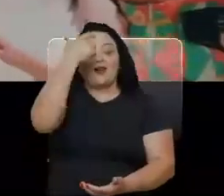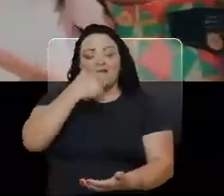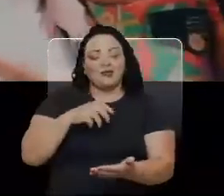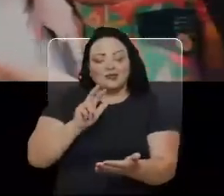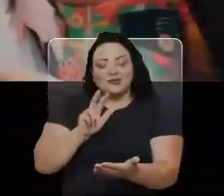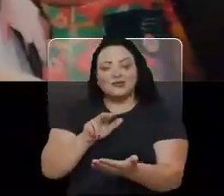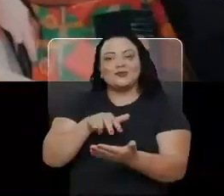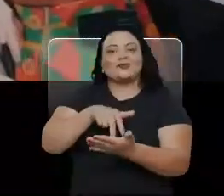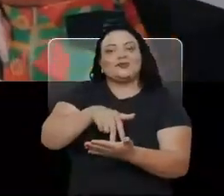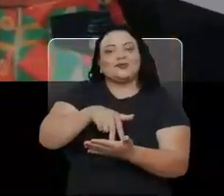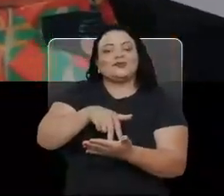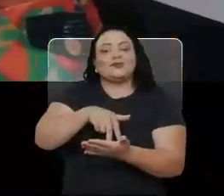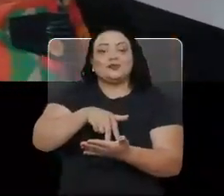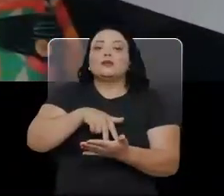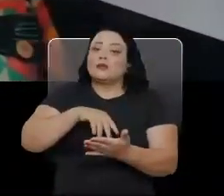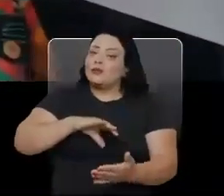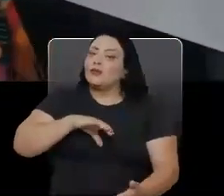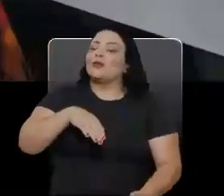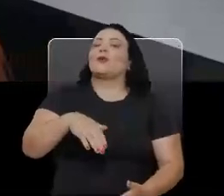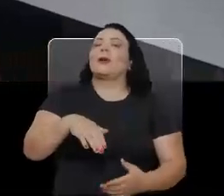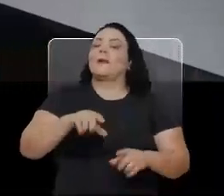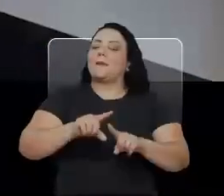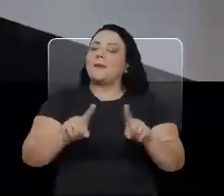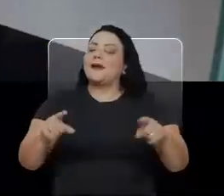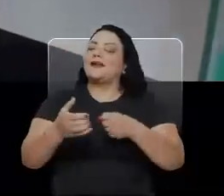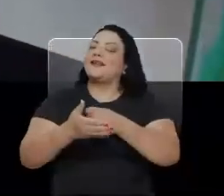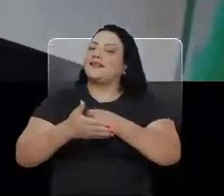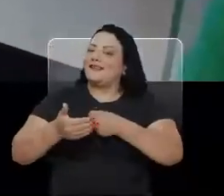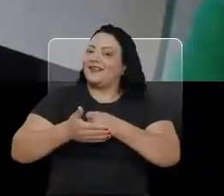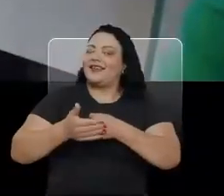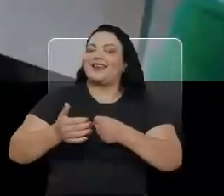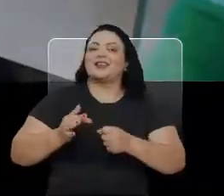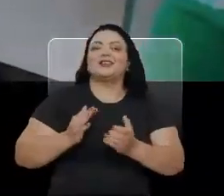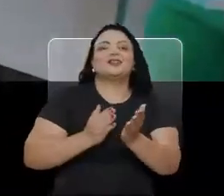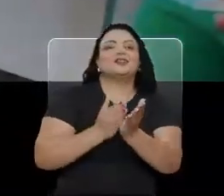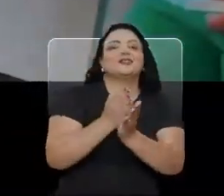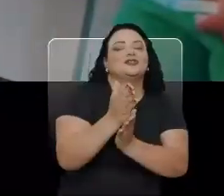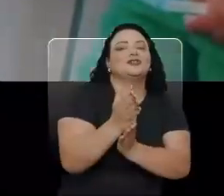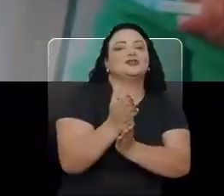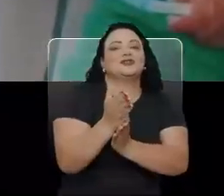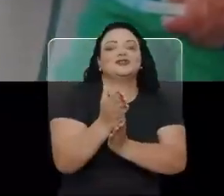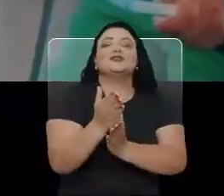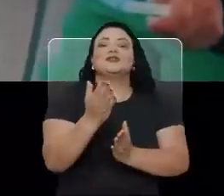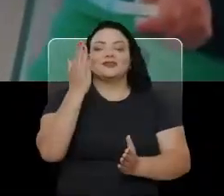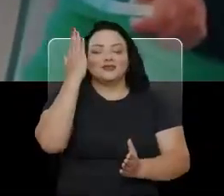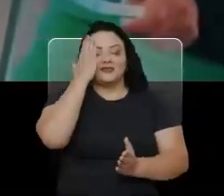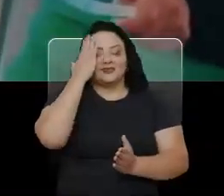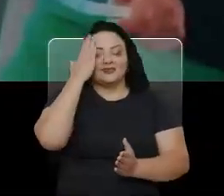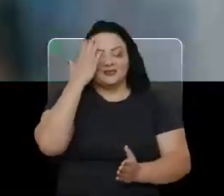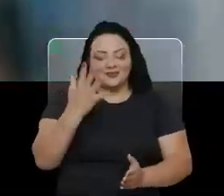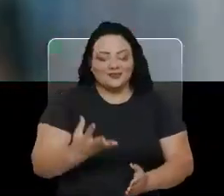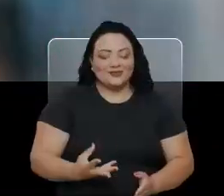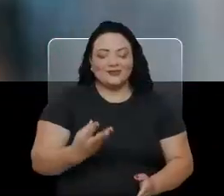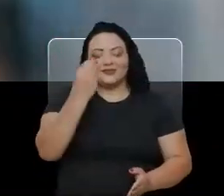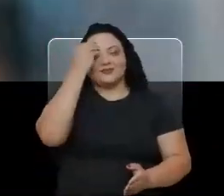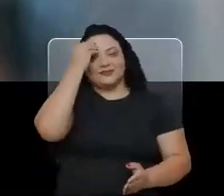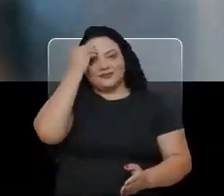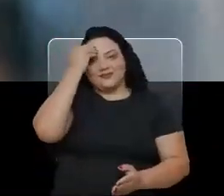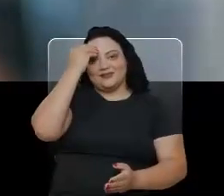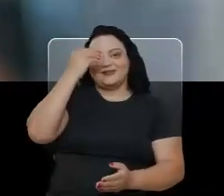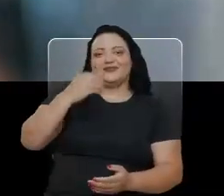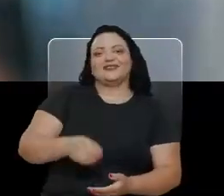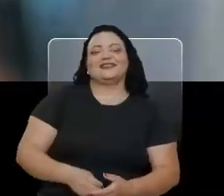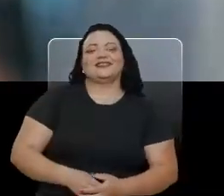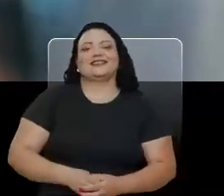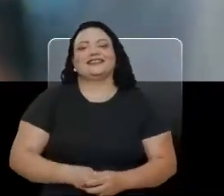Eu sou coragem, mas eu também sou carinho Meu destino, meu caminho Sei de cor